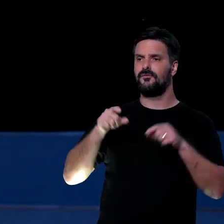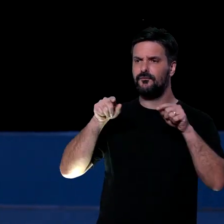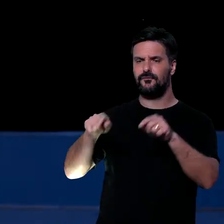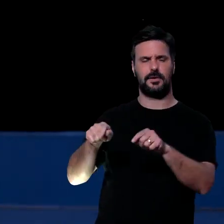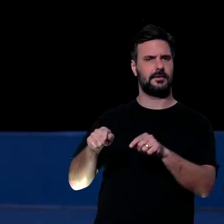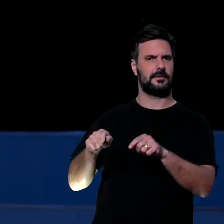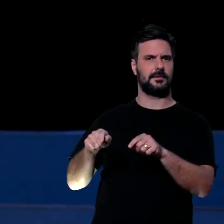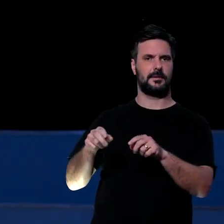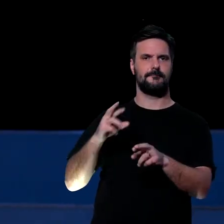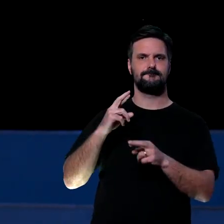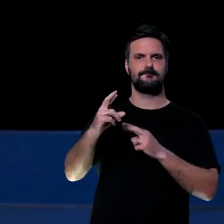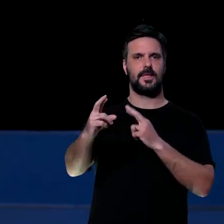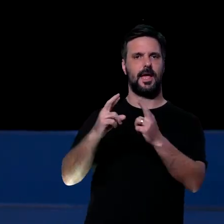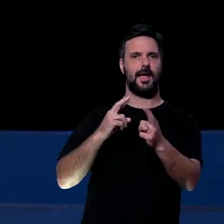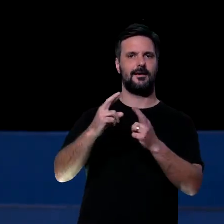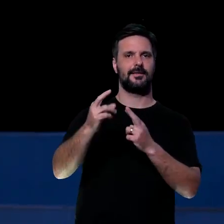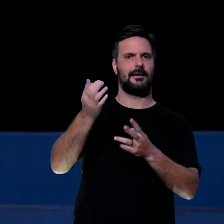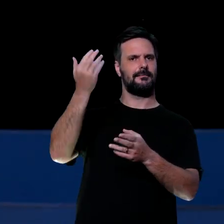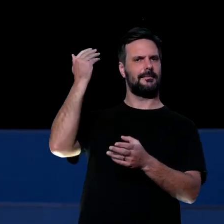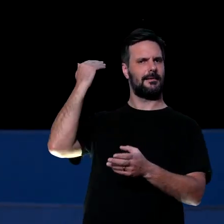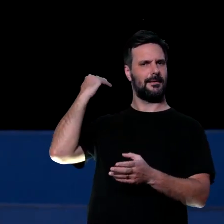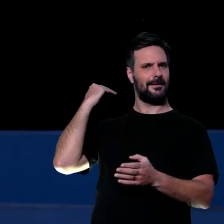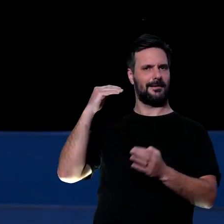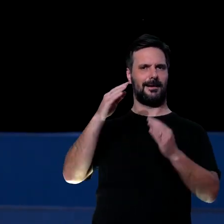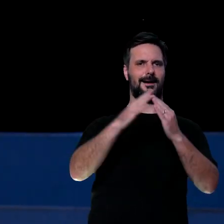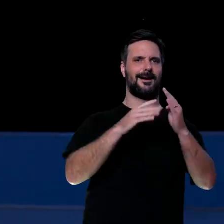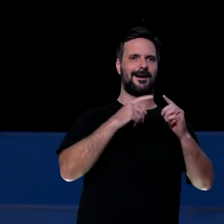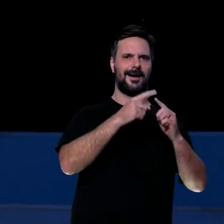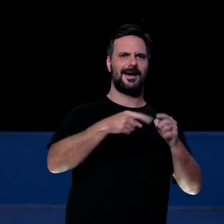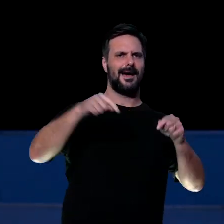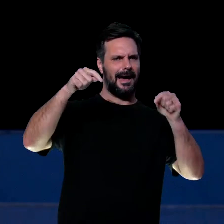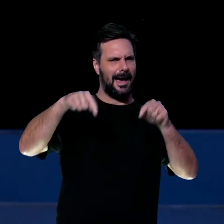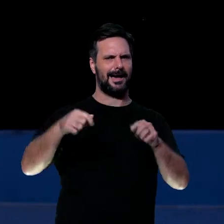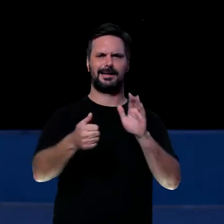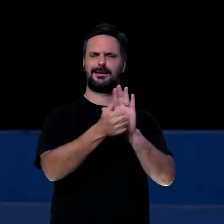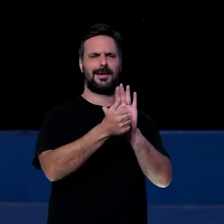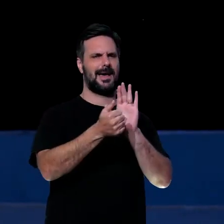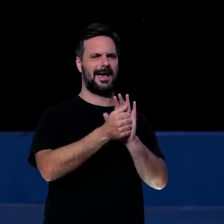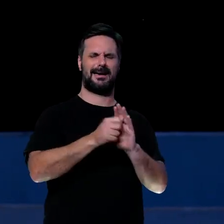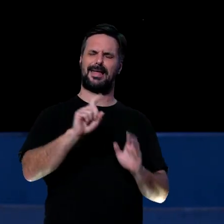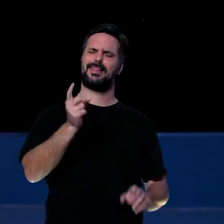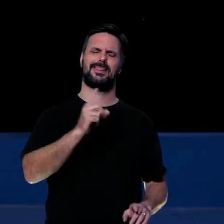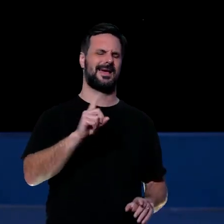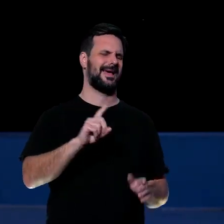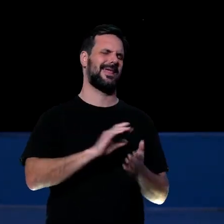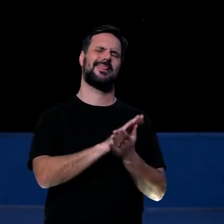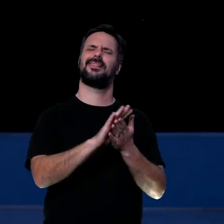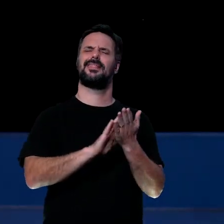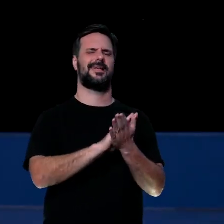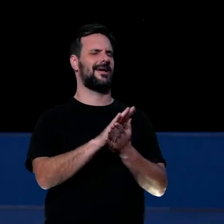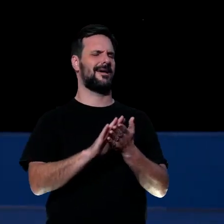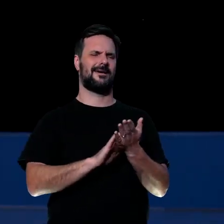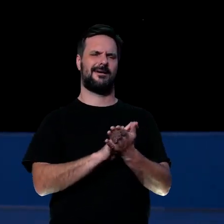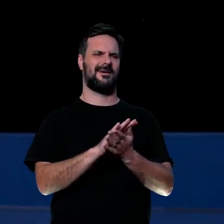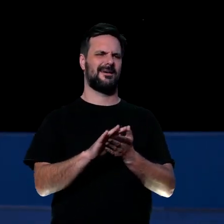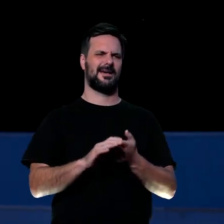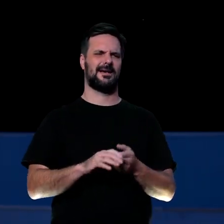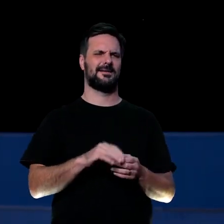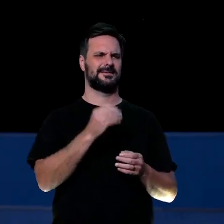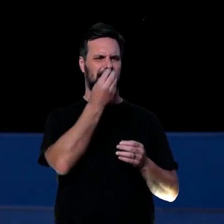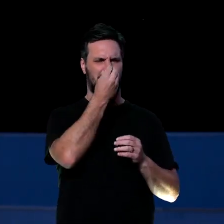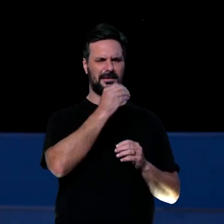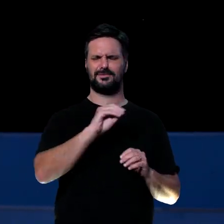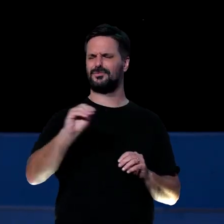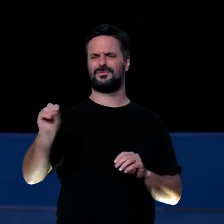Deus, problema de relacionamento só acontecia nessa igreja aqui. Na nossa, que não, PIB de Curitiba, ninguém fica chateado um com o outro. Ninguém